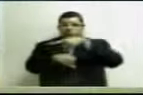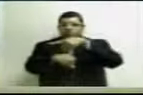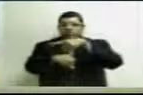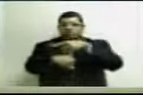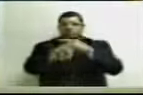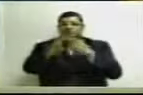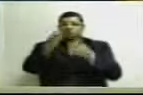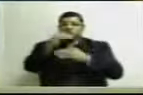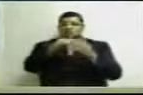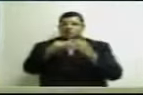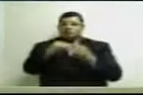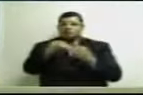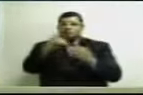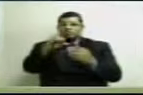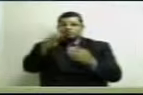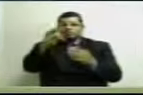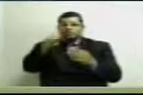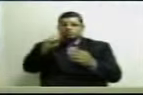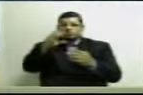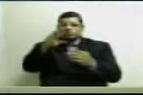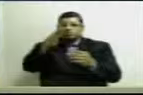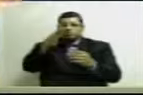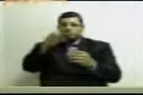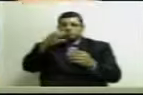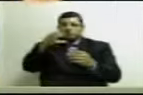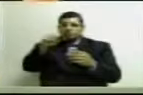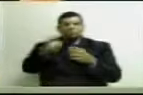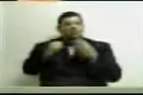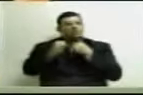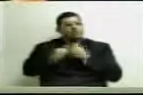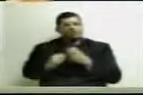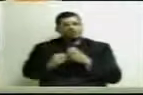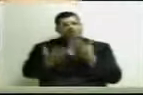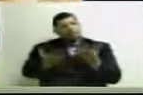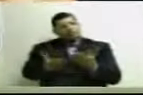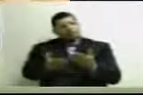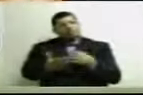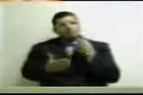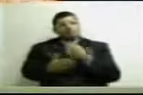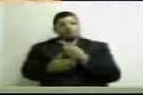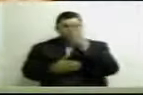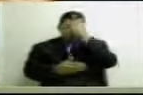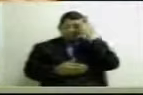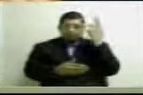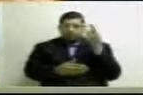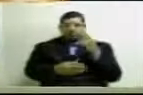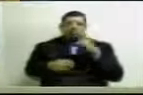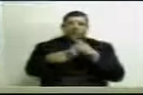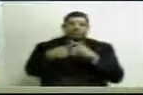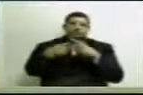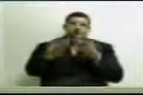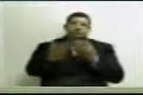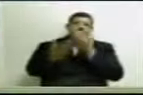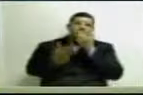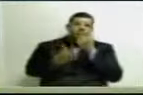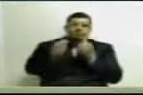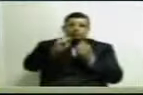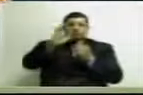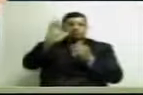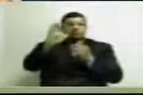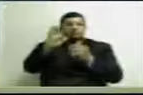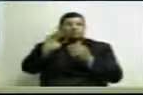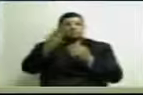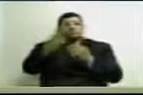sobre os itens da cesta básica. E não podemos condenar a nossa população a comer muito